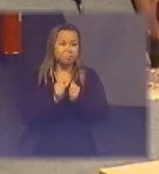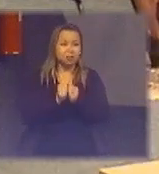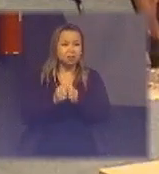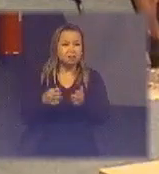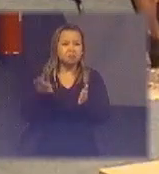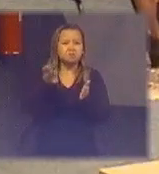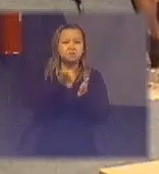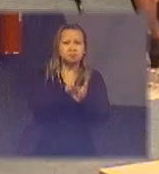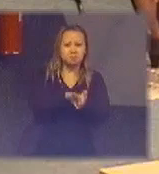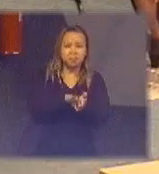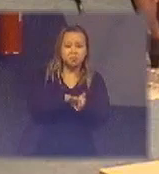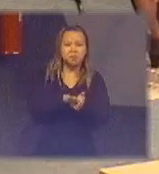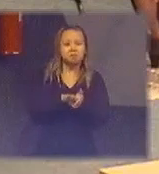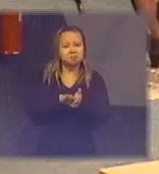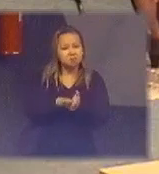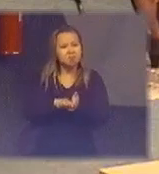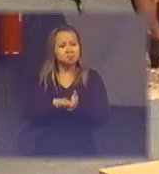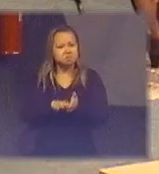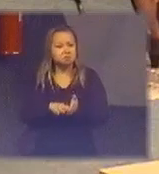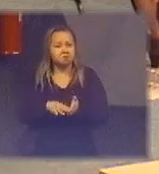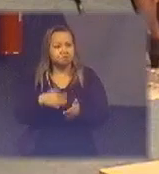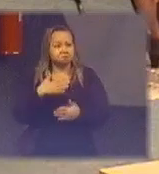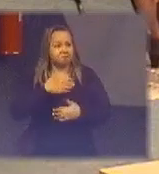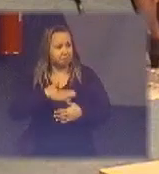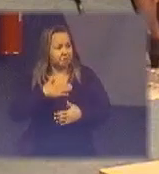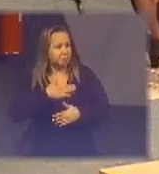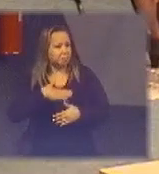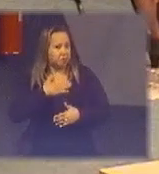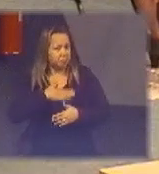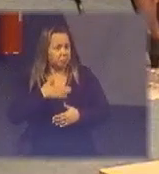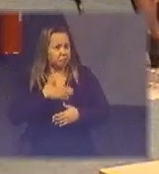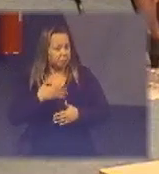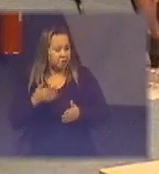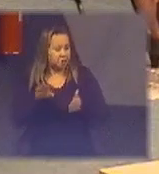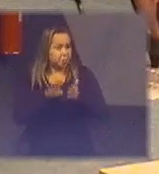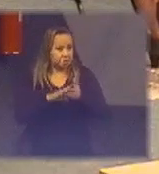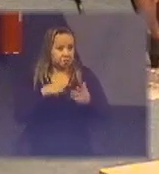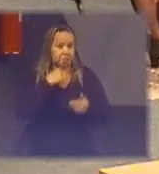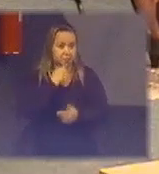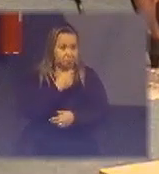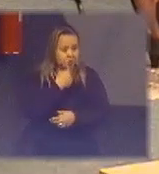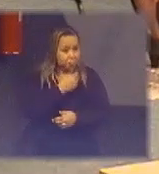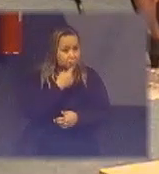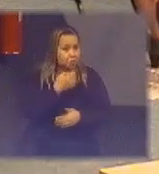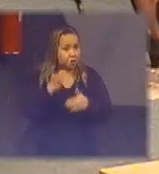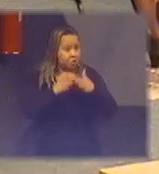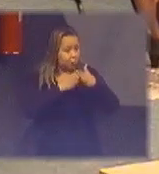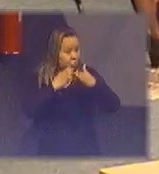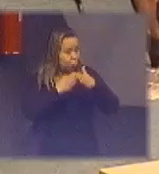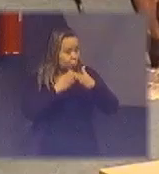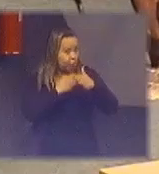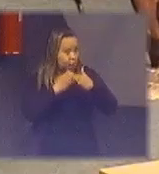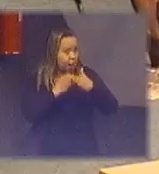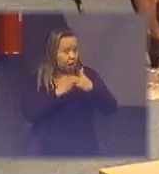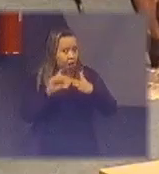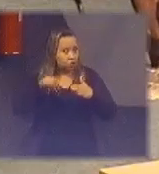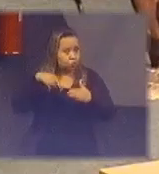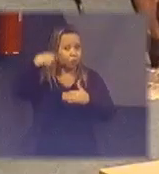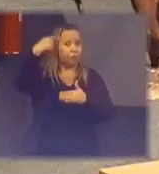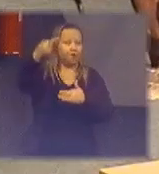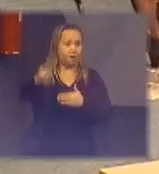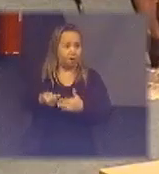muito gratificantes por quê? porque eles chegam com dúvidas do mercado é o que eles estão vivendo agora